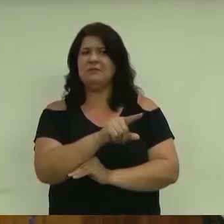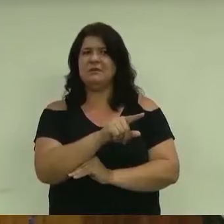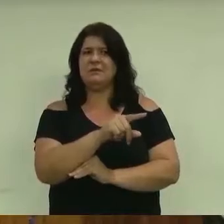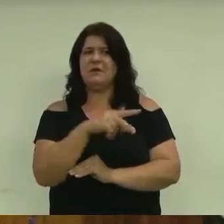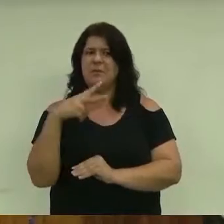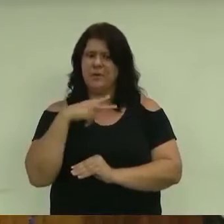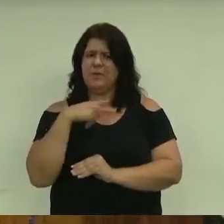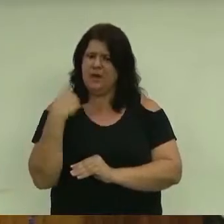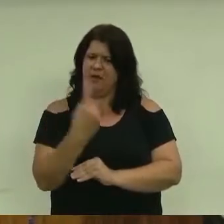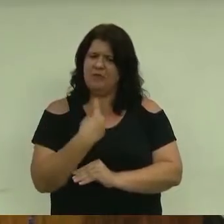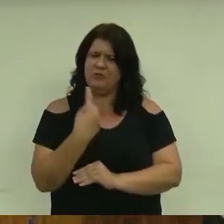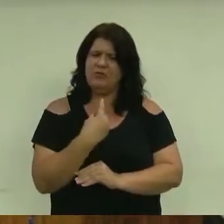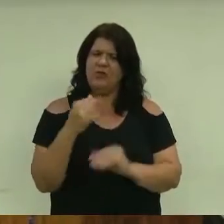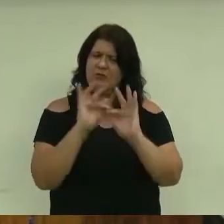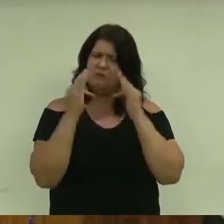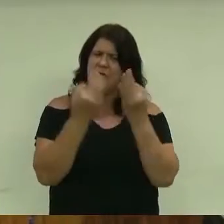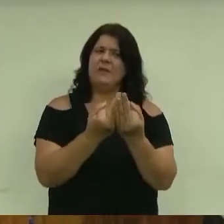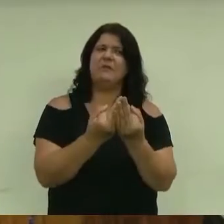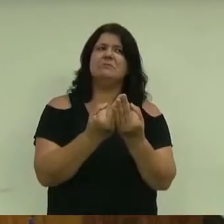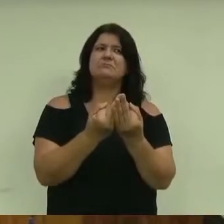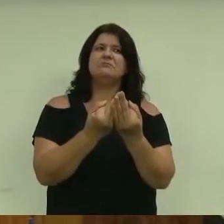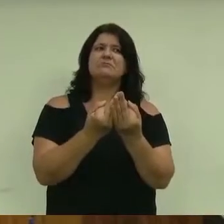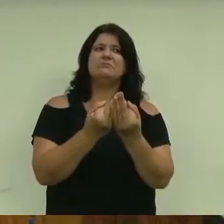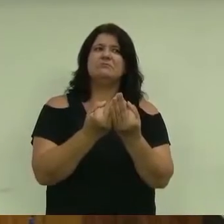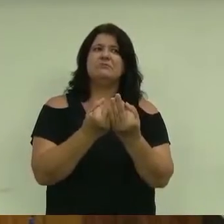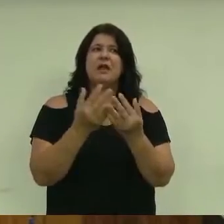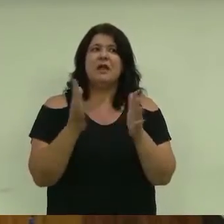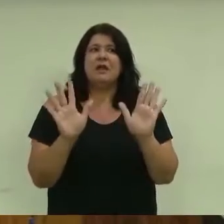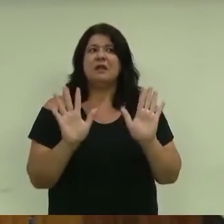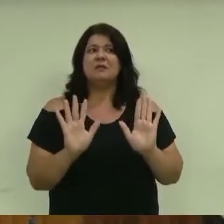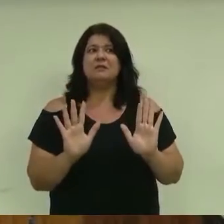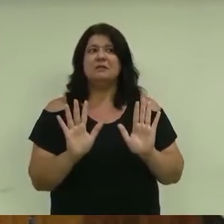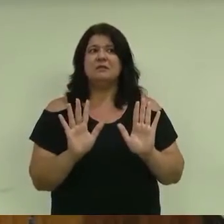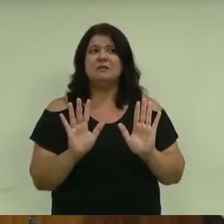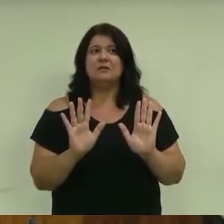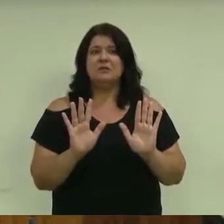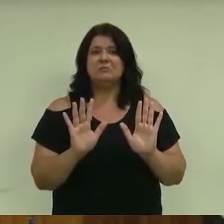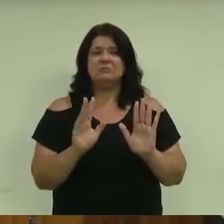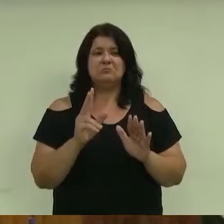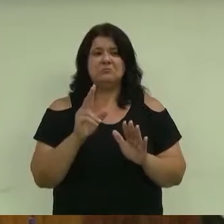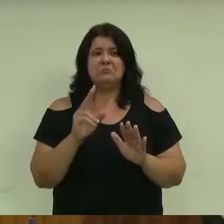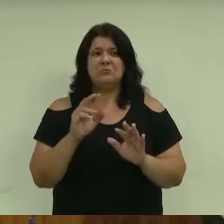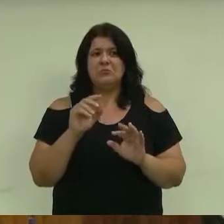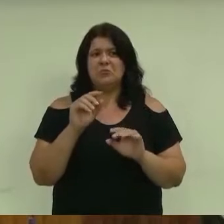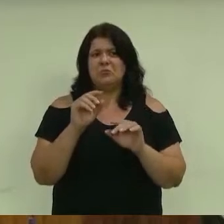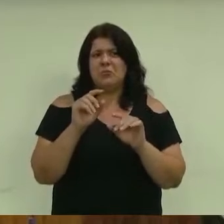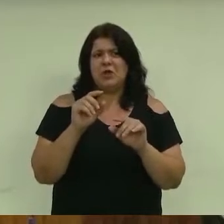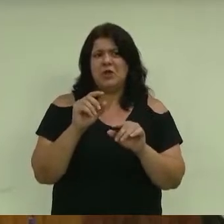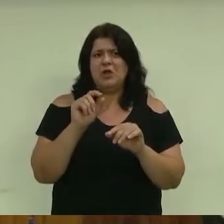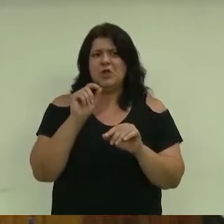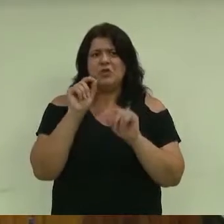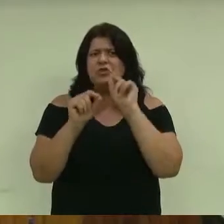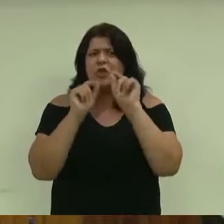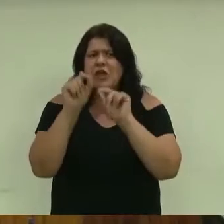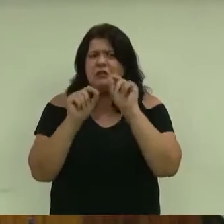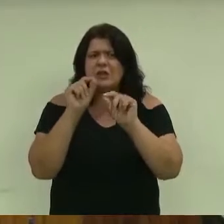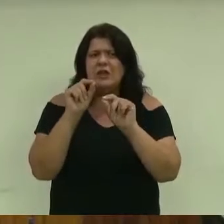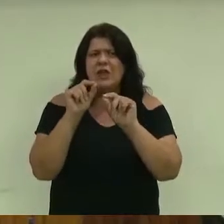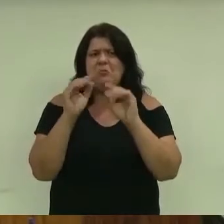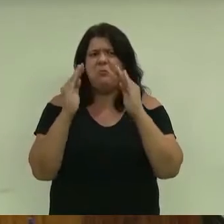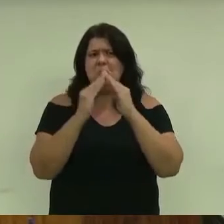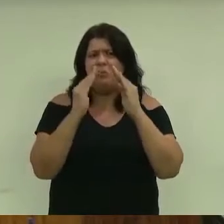é daqui, né, Vera? Mesmo que não é daqui, eu não tenho mais direito do que ninguém. Eu estou falando isso porque